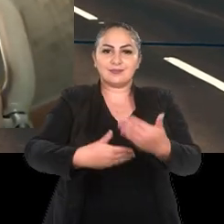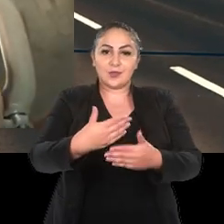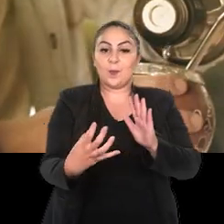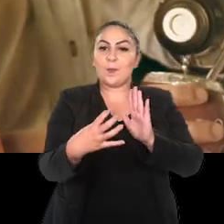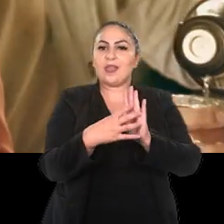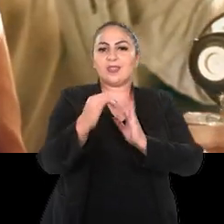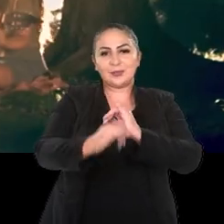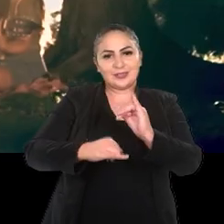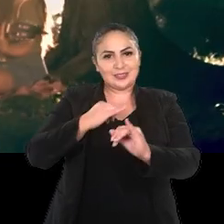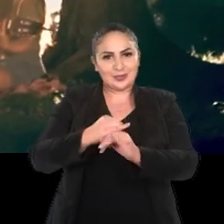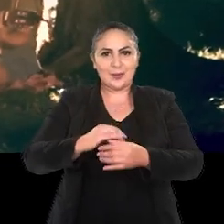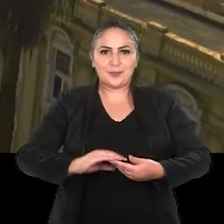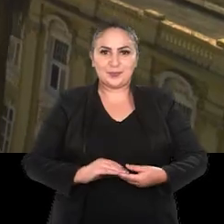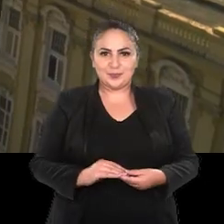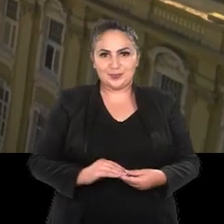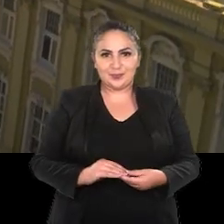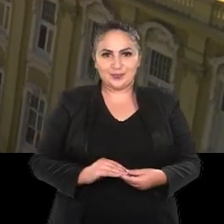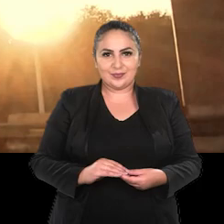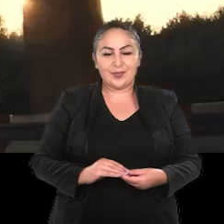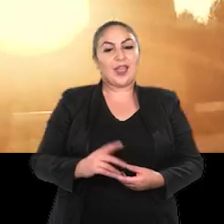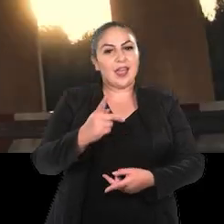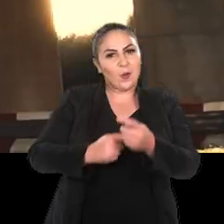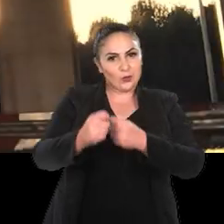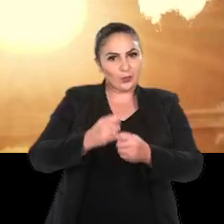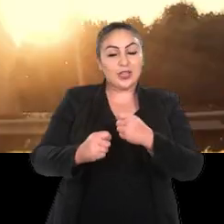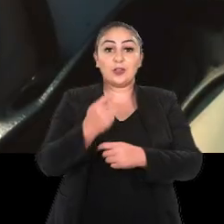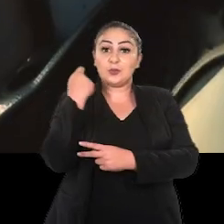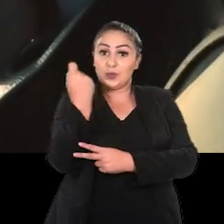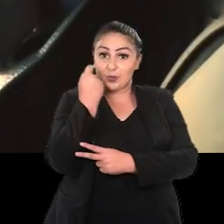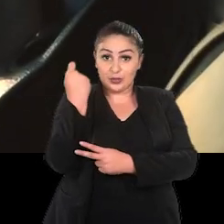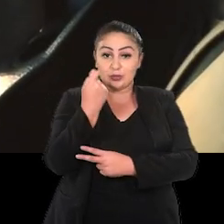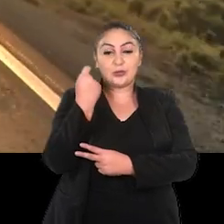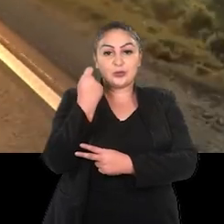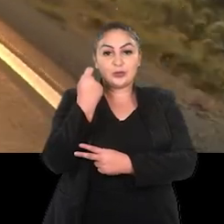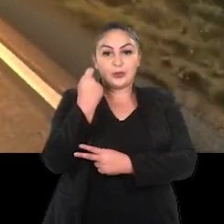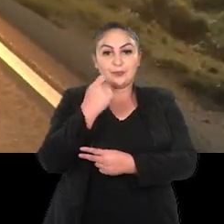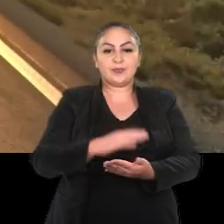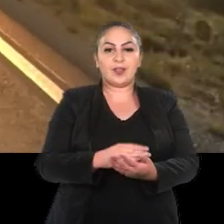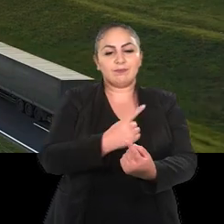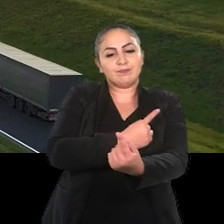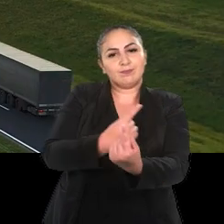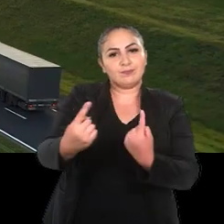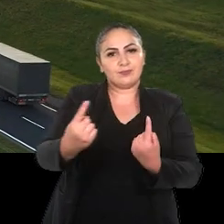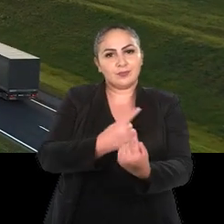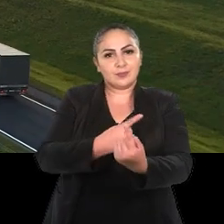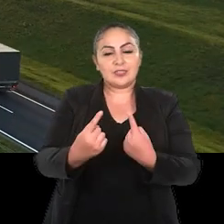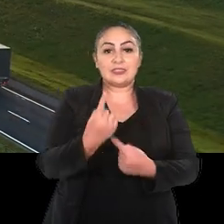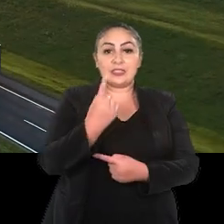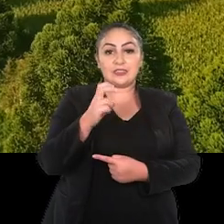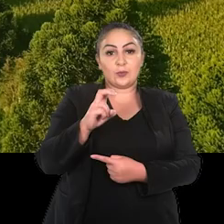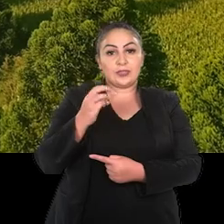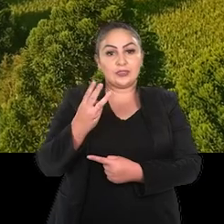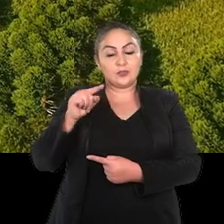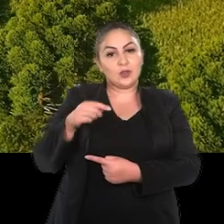segundo os padrões internacionais. A economia do Rio Grande do Sul trafega por 153,9